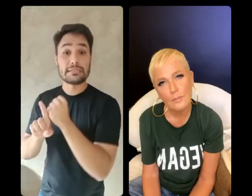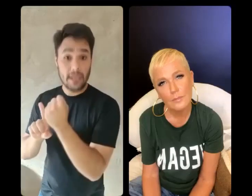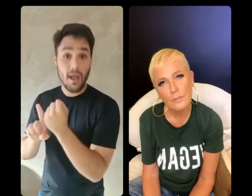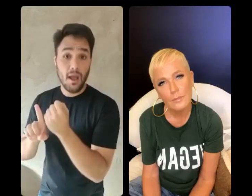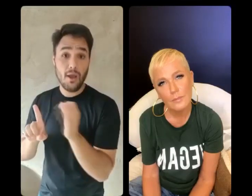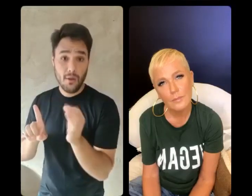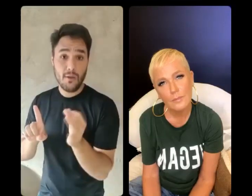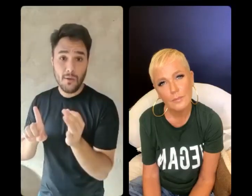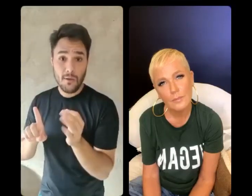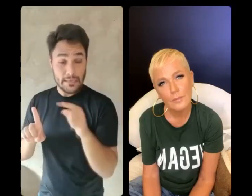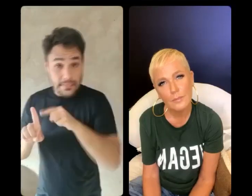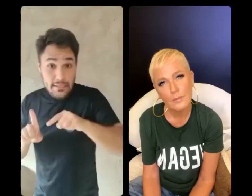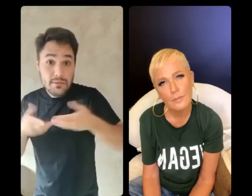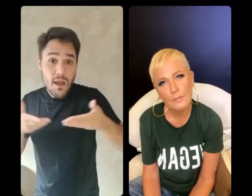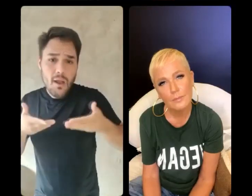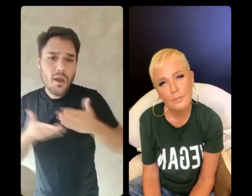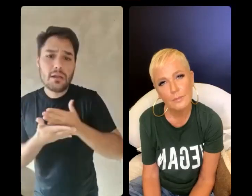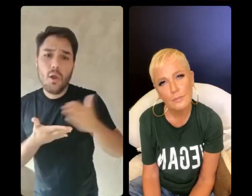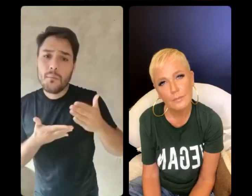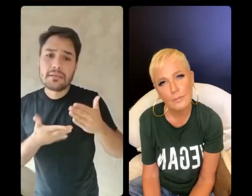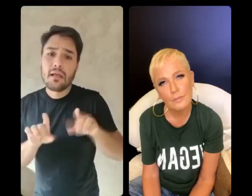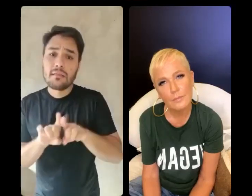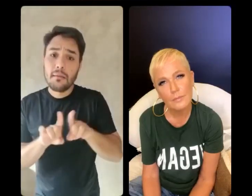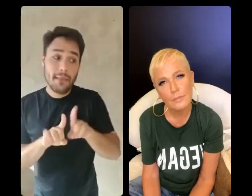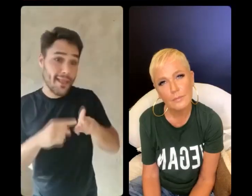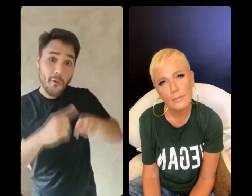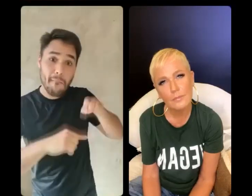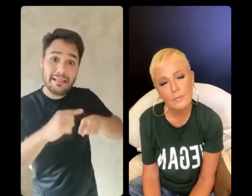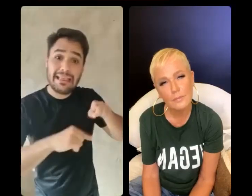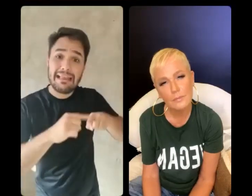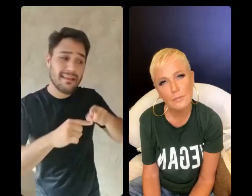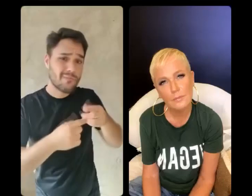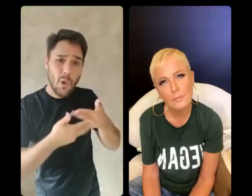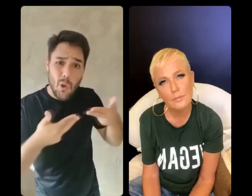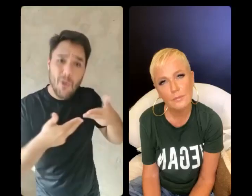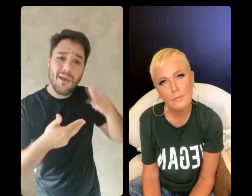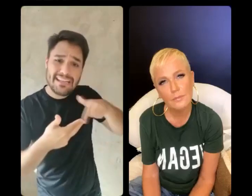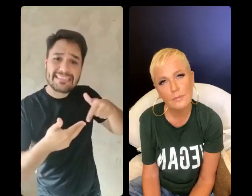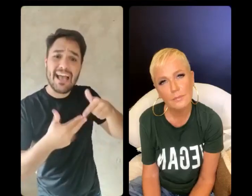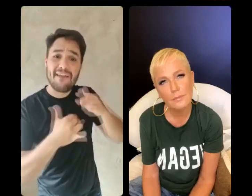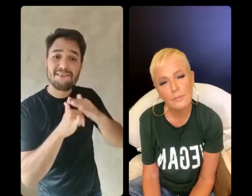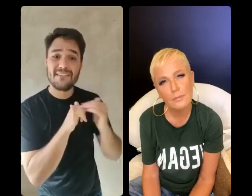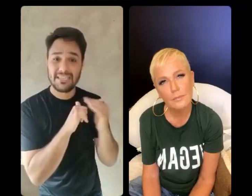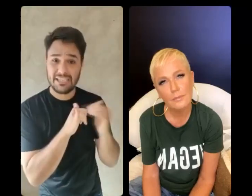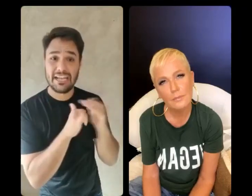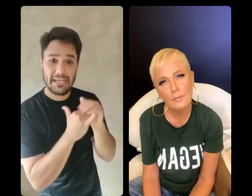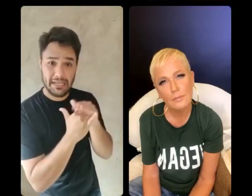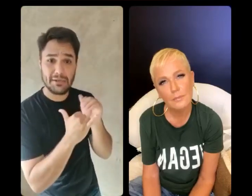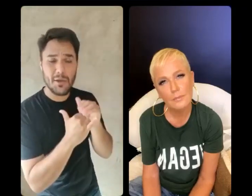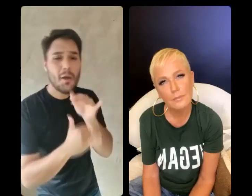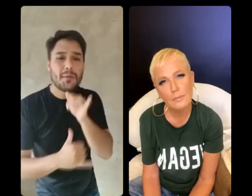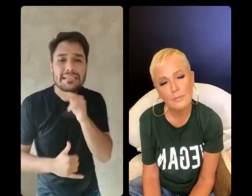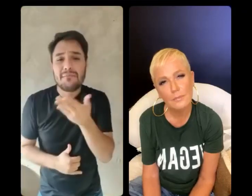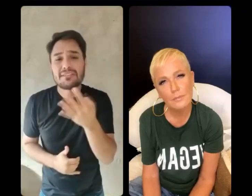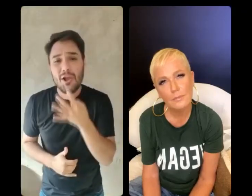E isso tá começando a acontecer também com os produtos industrializados de base vegetal. Quem nunca ouviu aí, mas